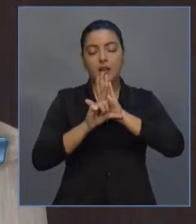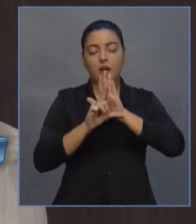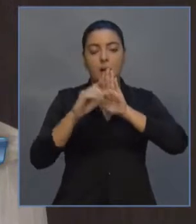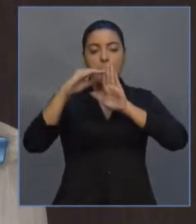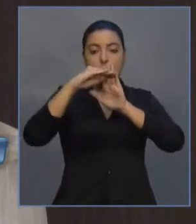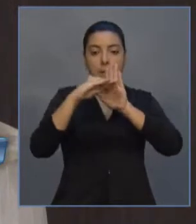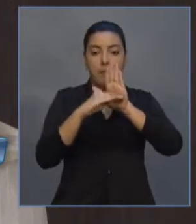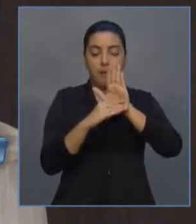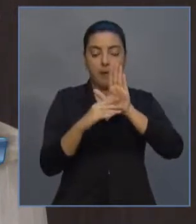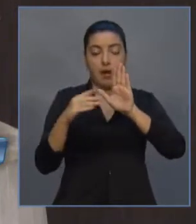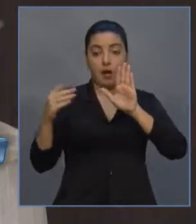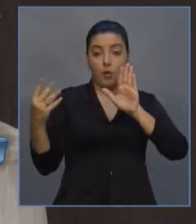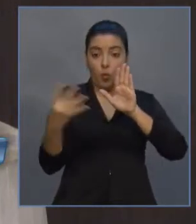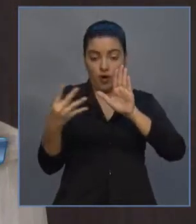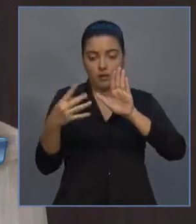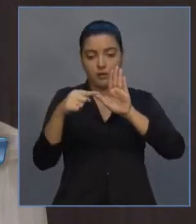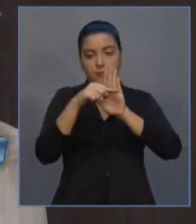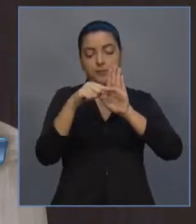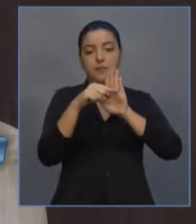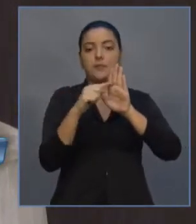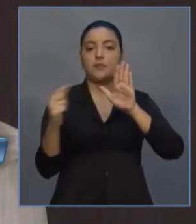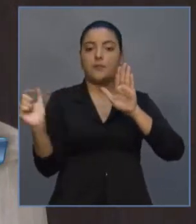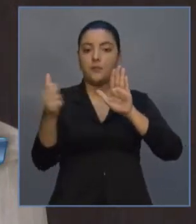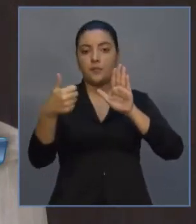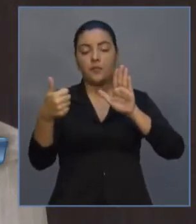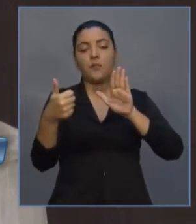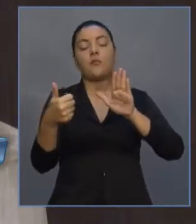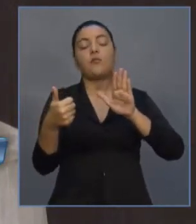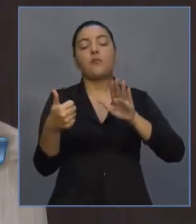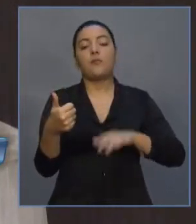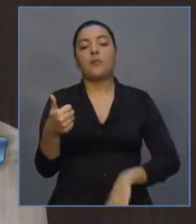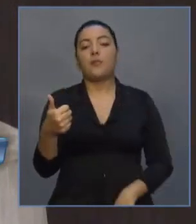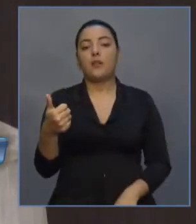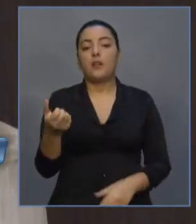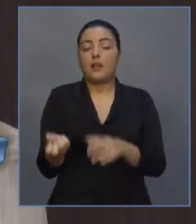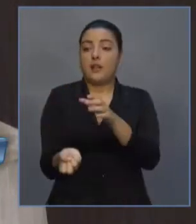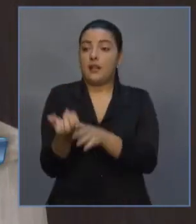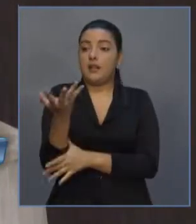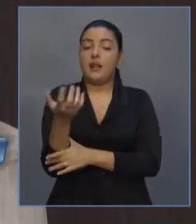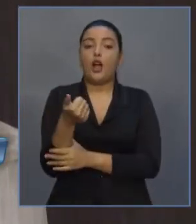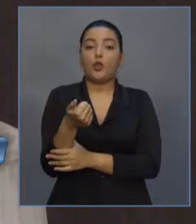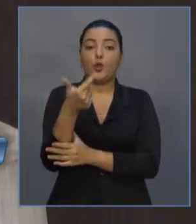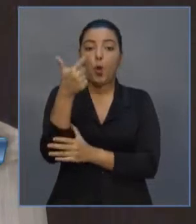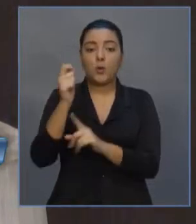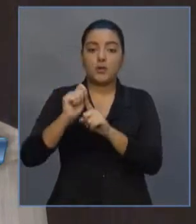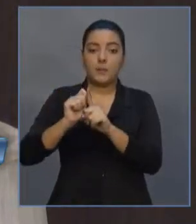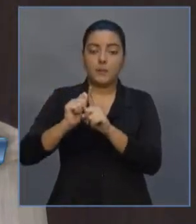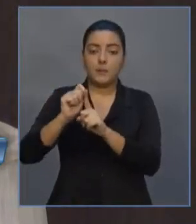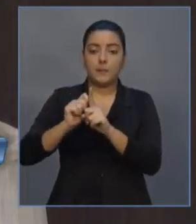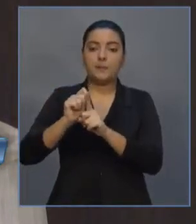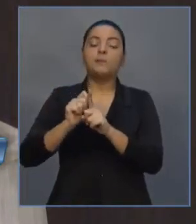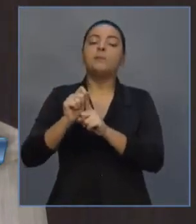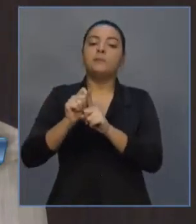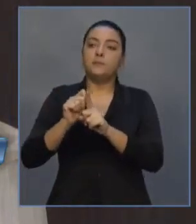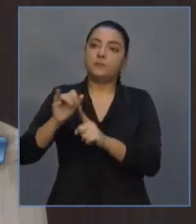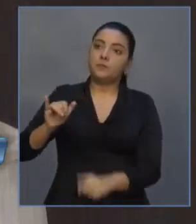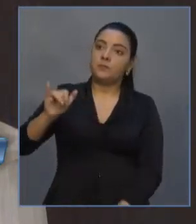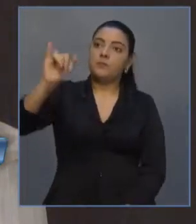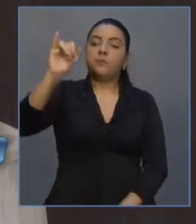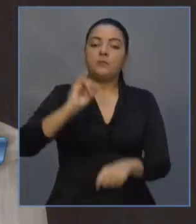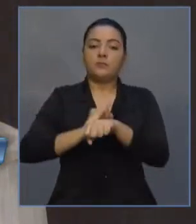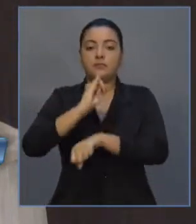critérios. O primeiro critério era a implementação em 12 meses da operação desses voos